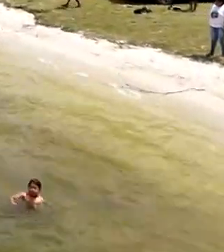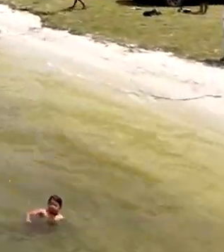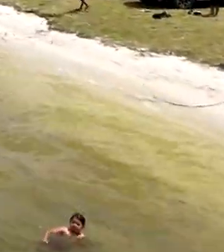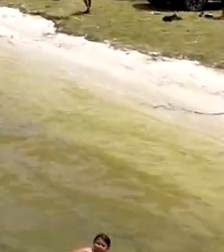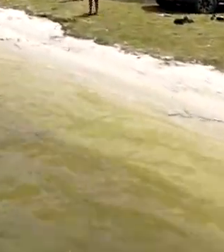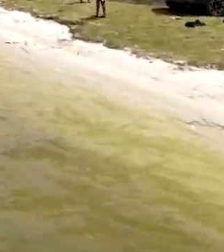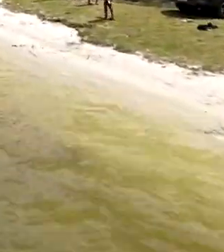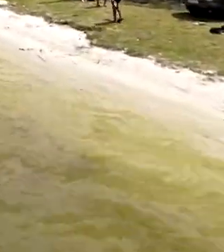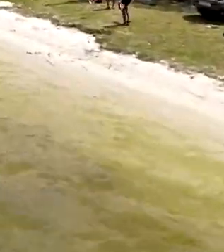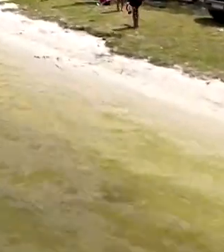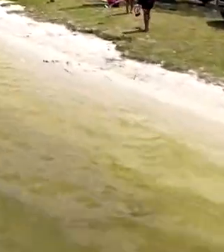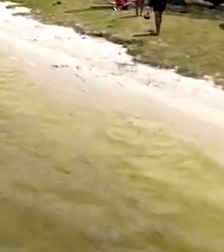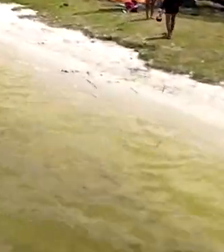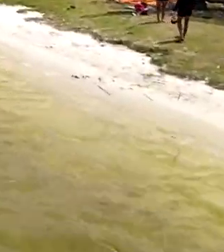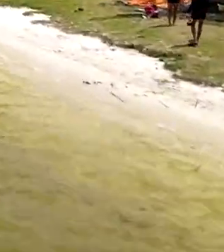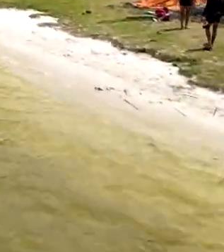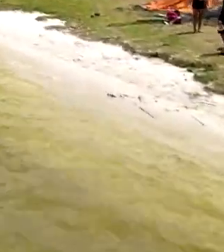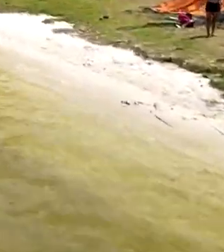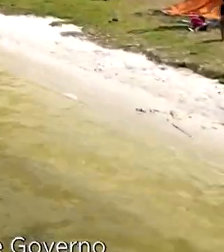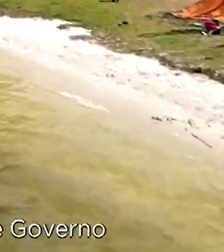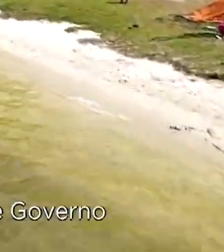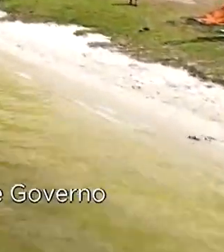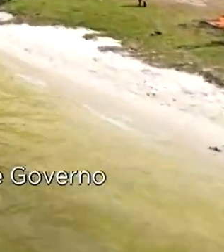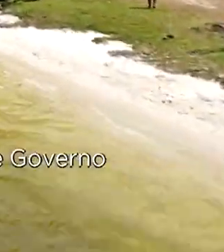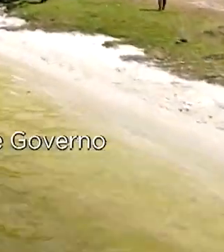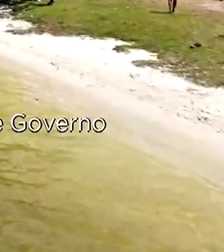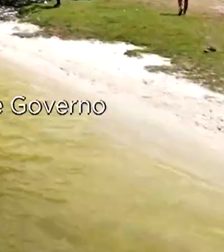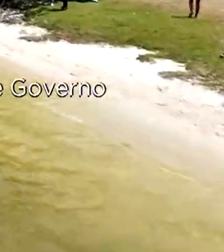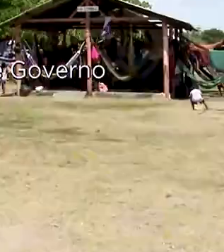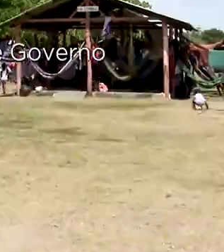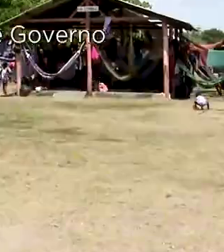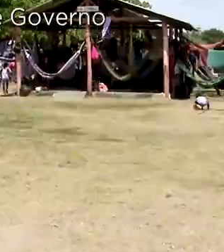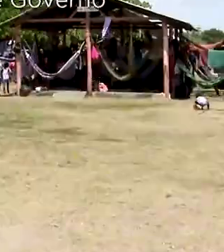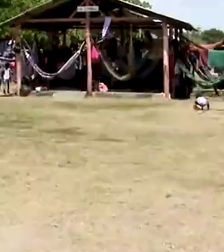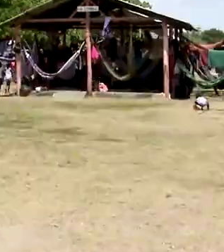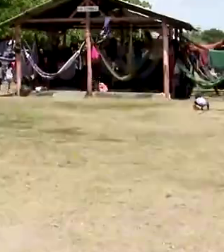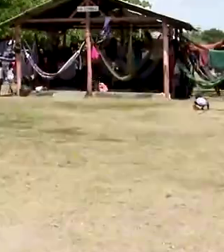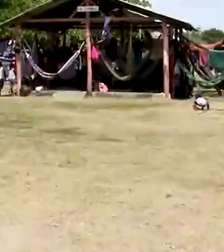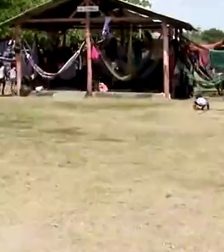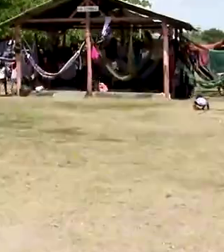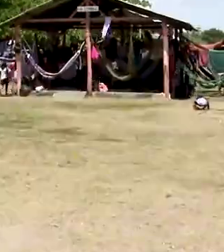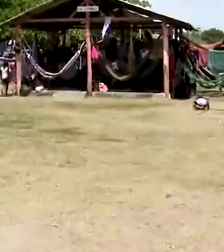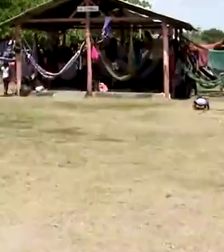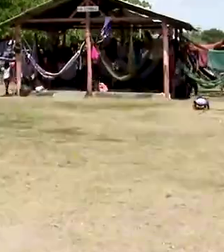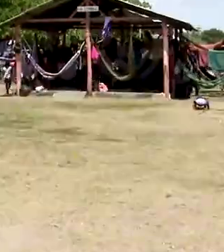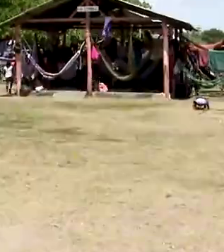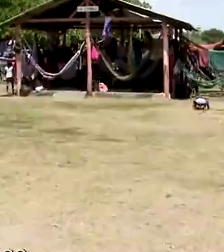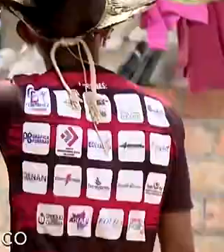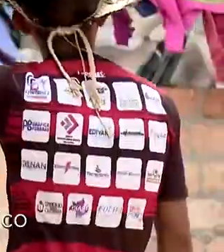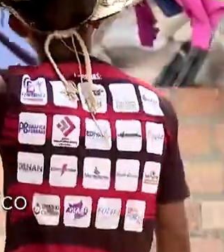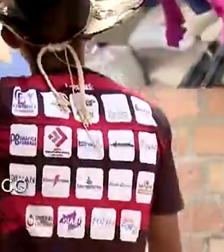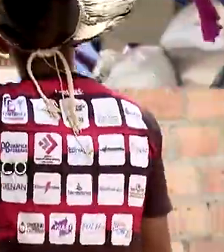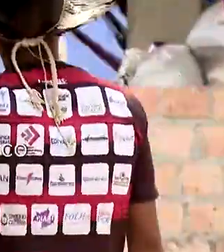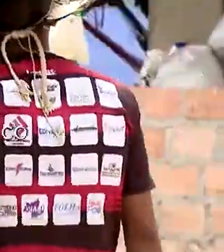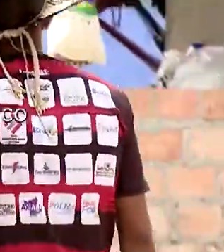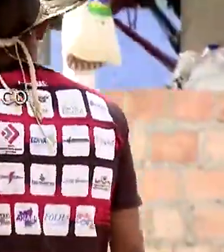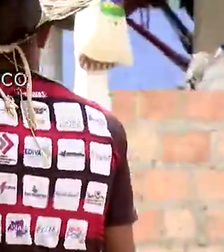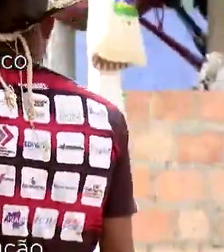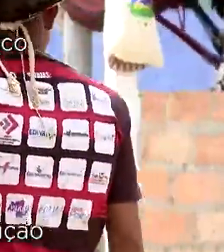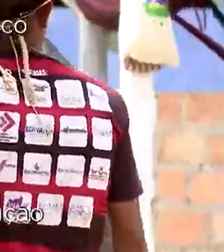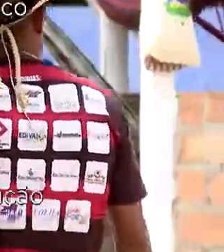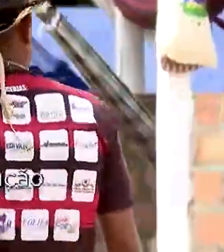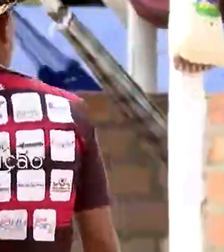gente fica por aqui. E a gente fica por